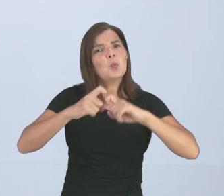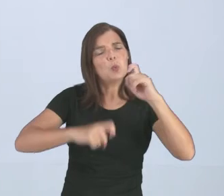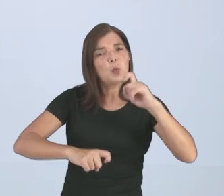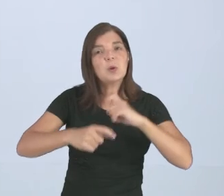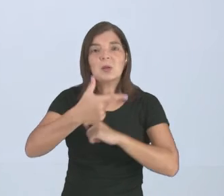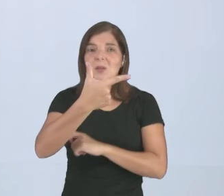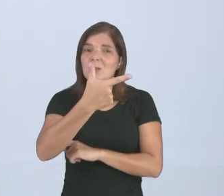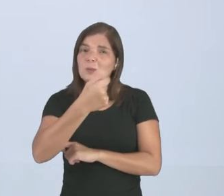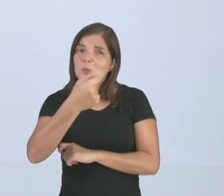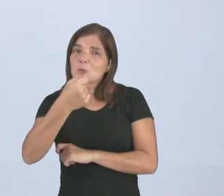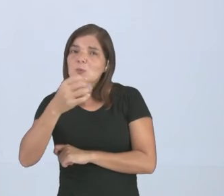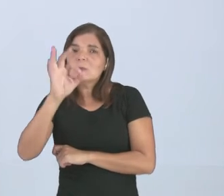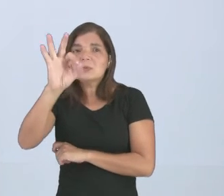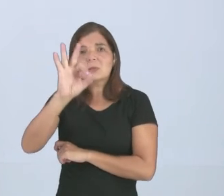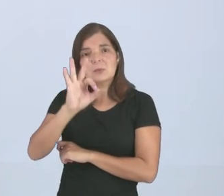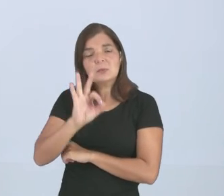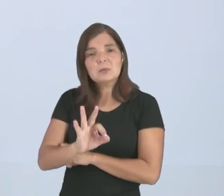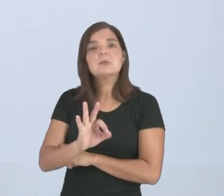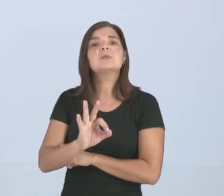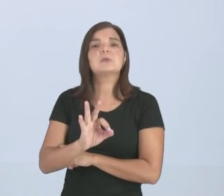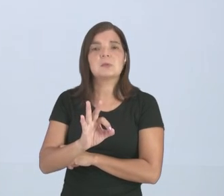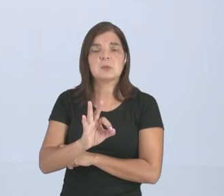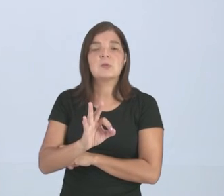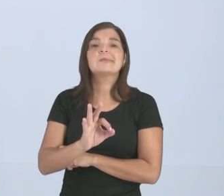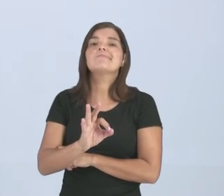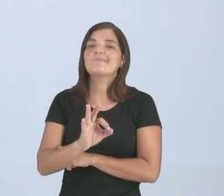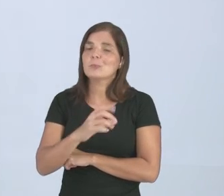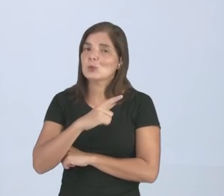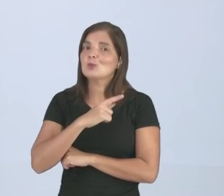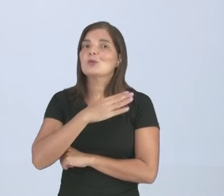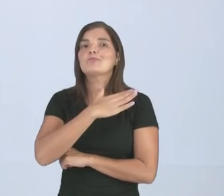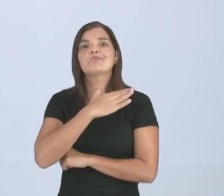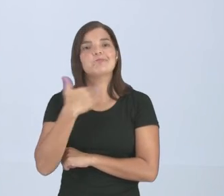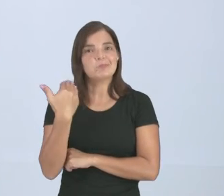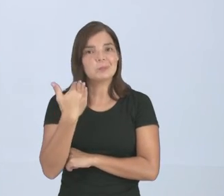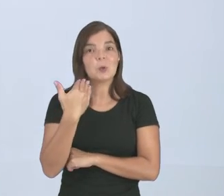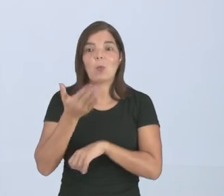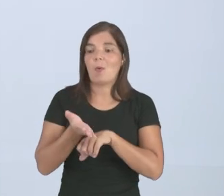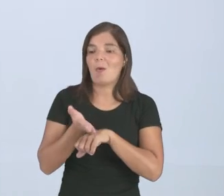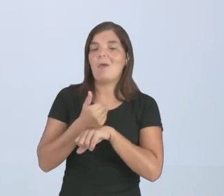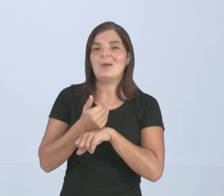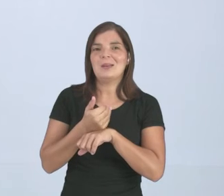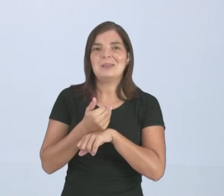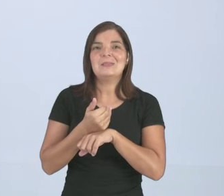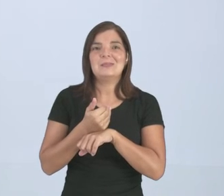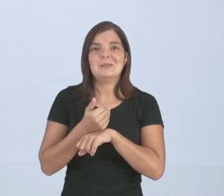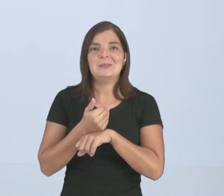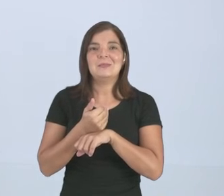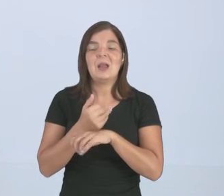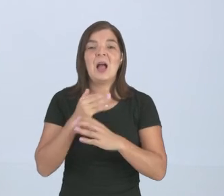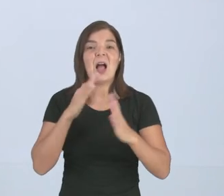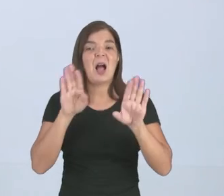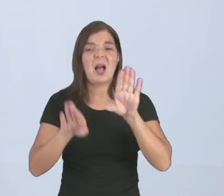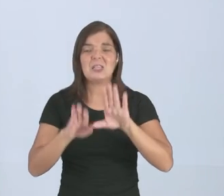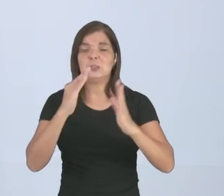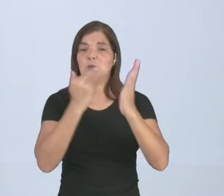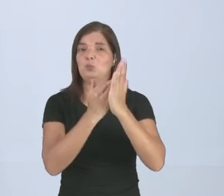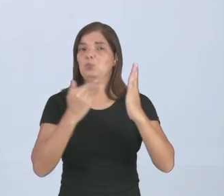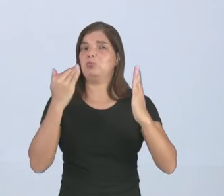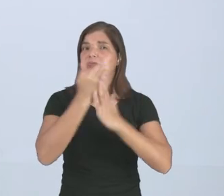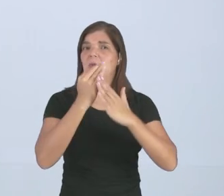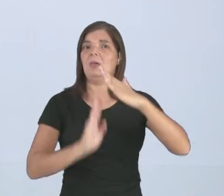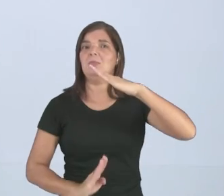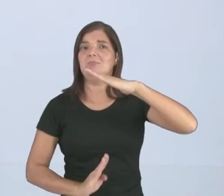200% de risco de morte prematura, ou seja, ele extrapola os